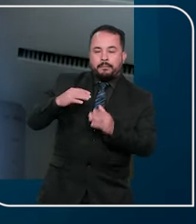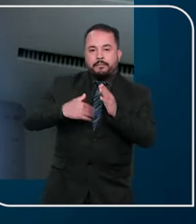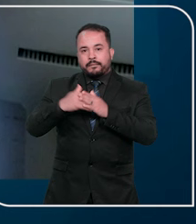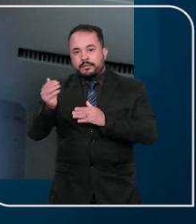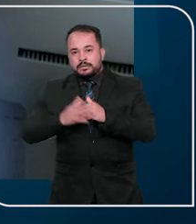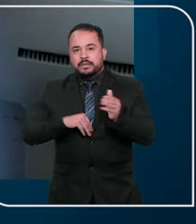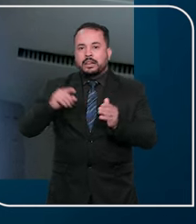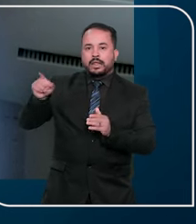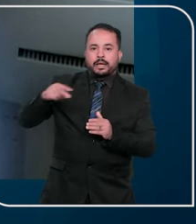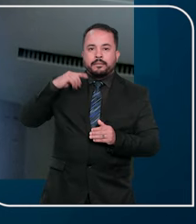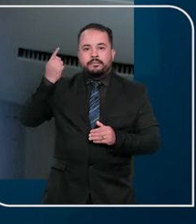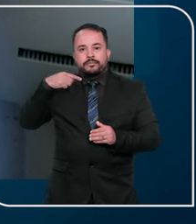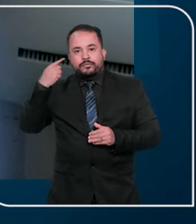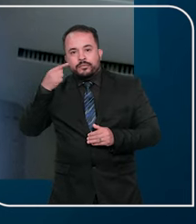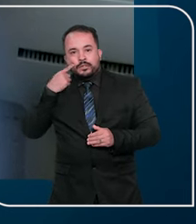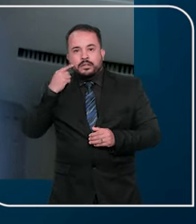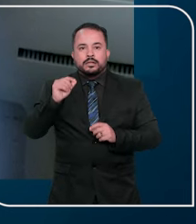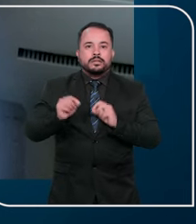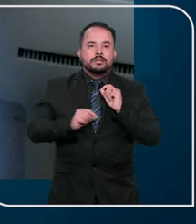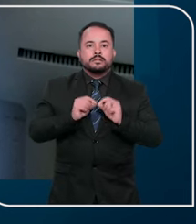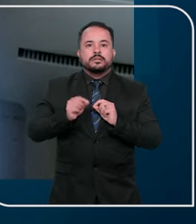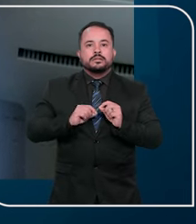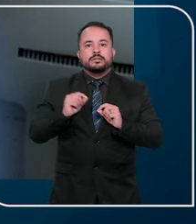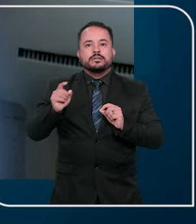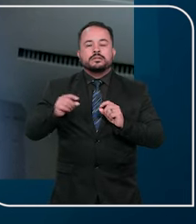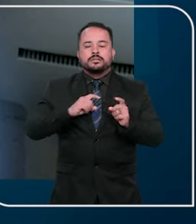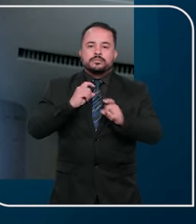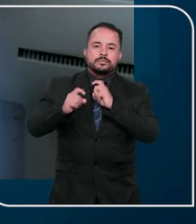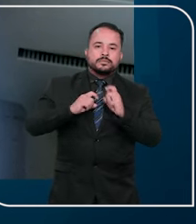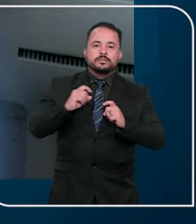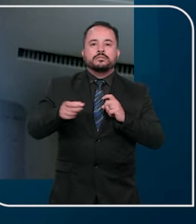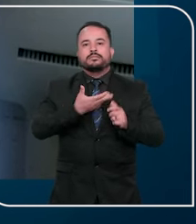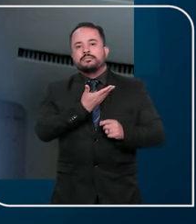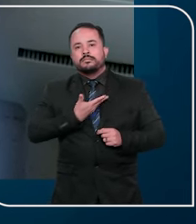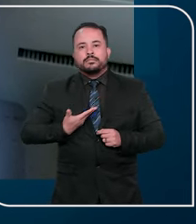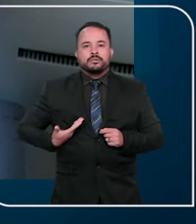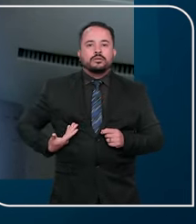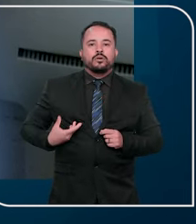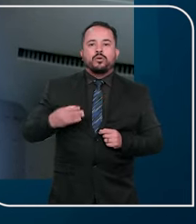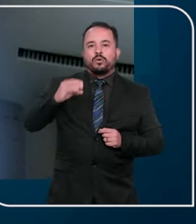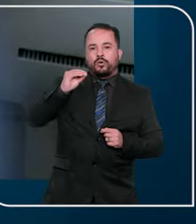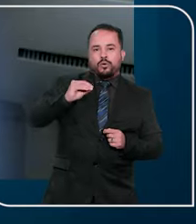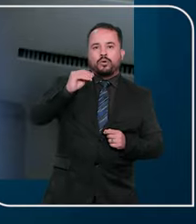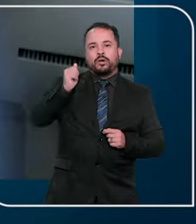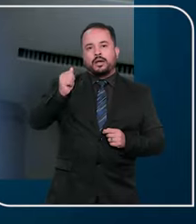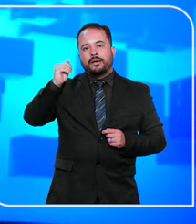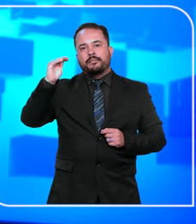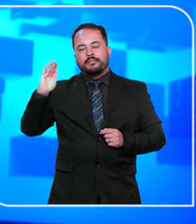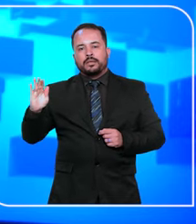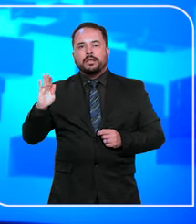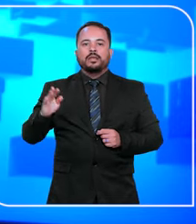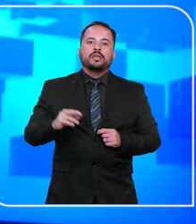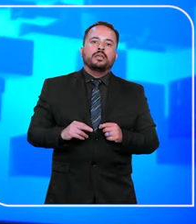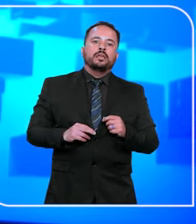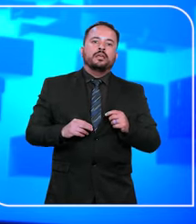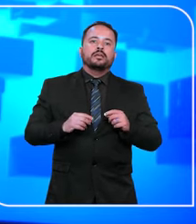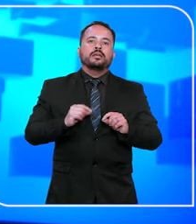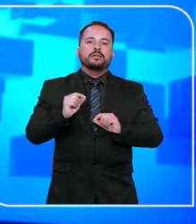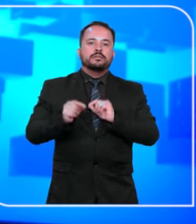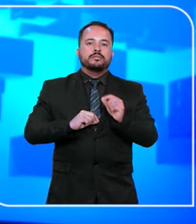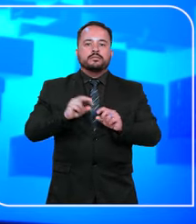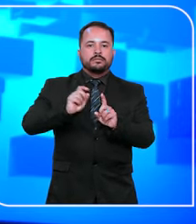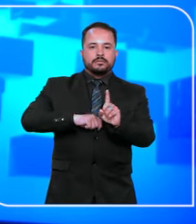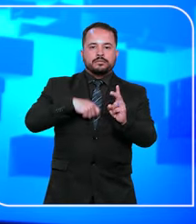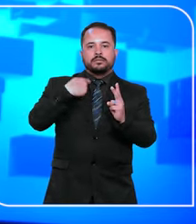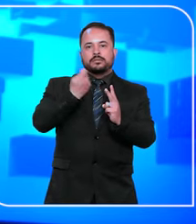das carteiras profissionais de advogado, o que é uma função típica da administração pública outorgada à OAB. Mesmo sem